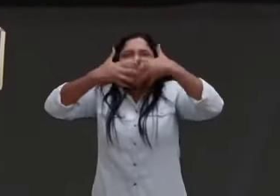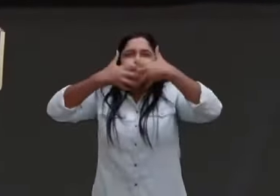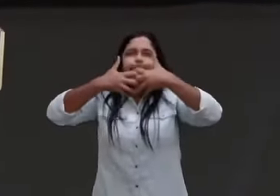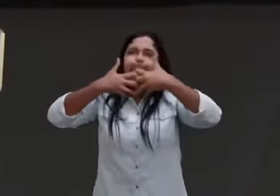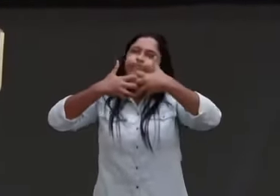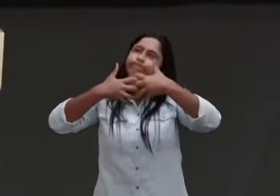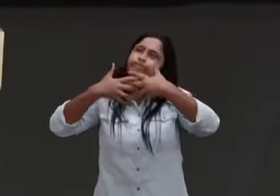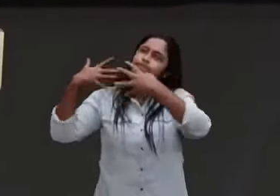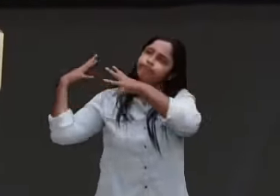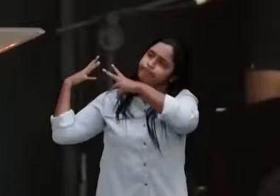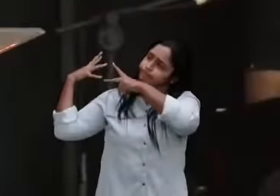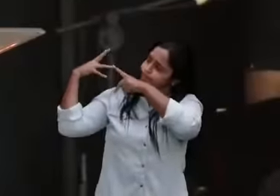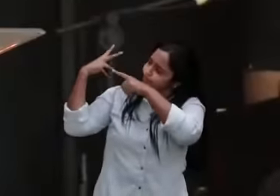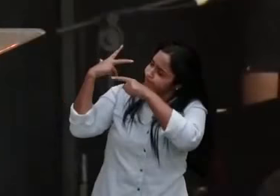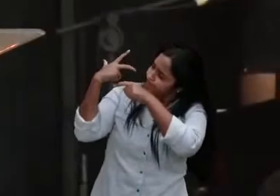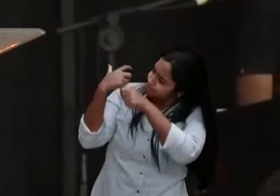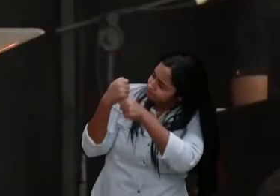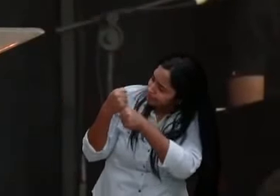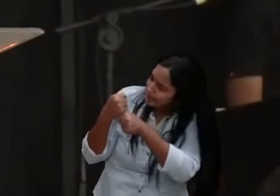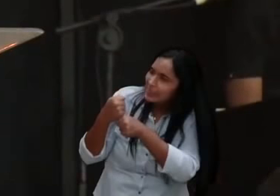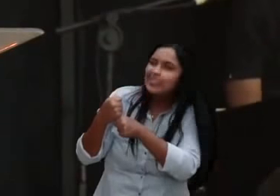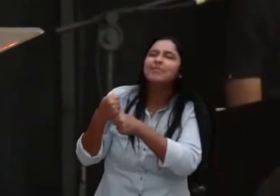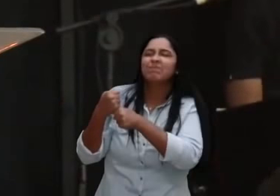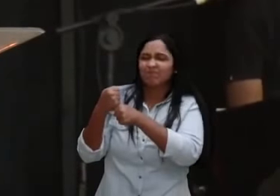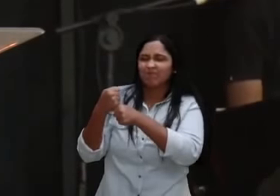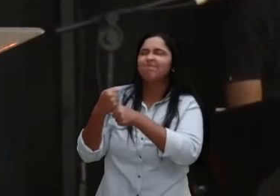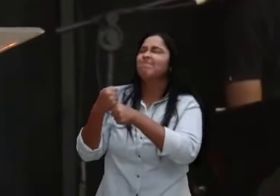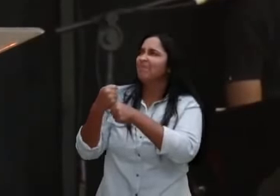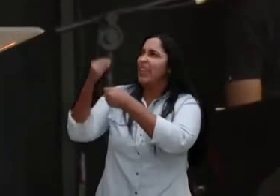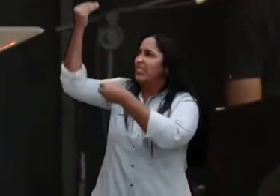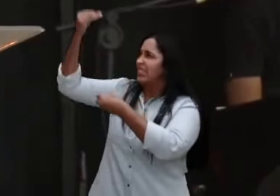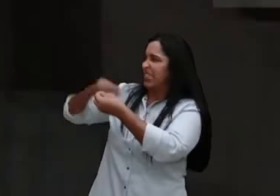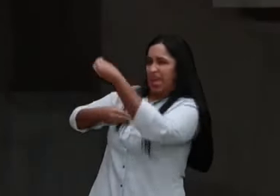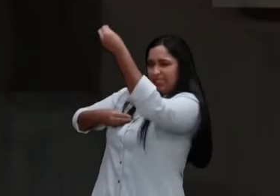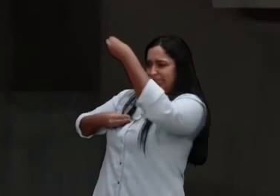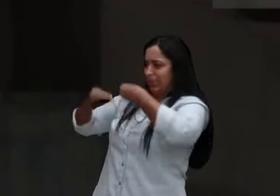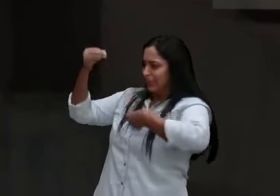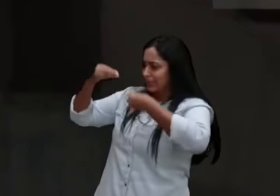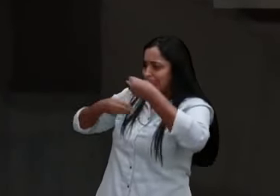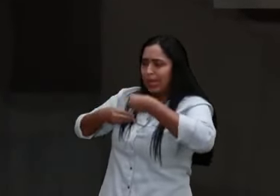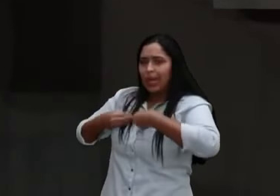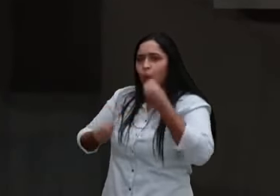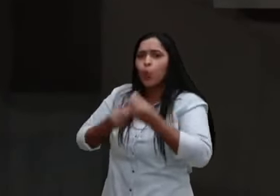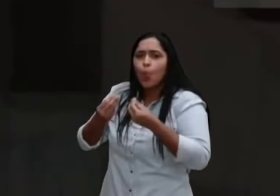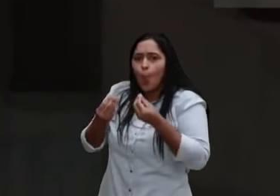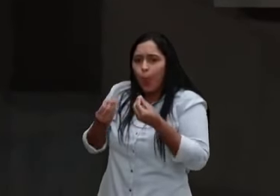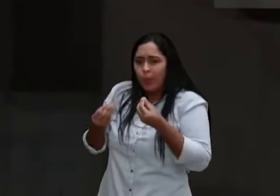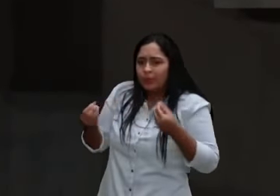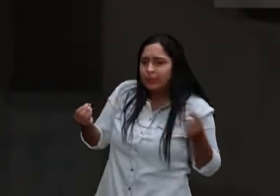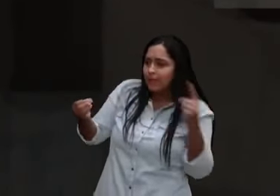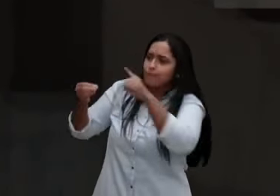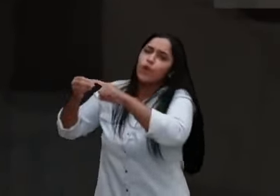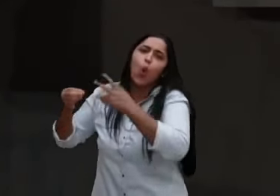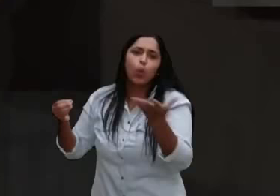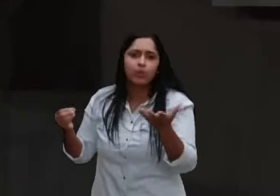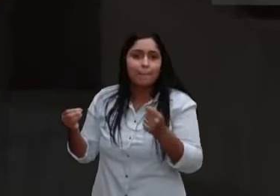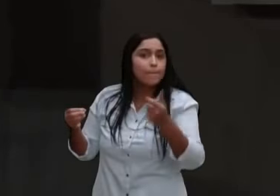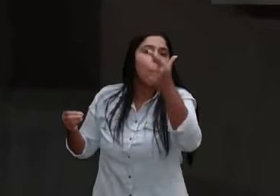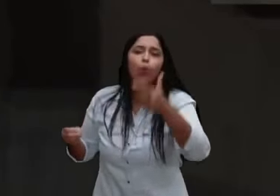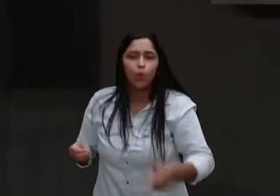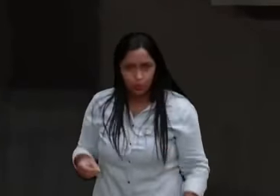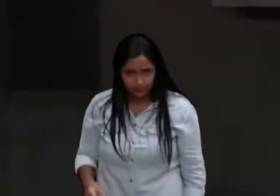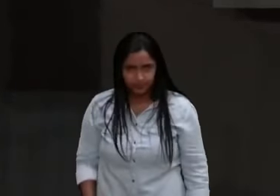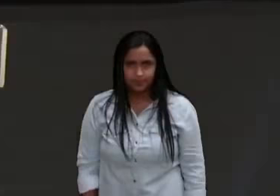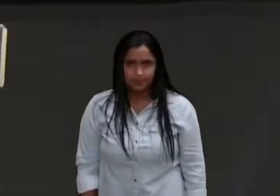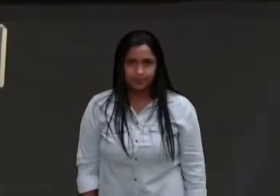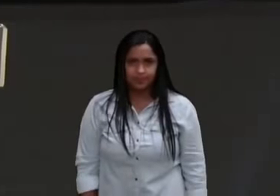rever a nossa vida, nos sentir mais devedores de Deus, ou seja, tudo que eu fizer, ainda é pouco, e nós podemos sair daqui,